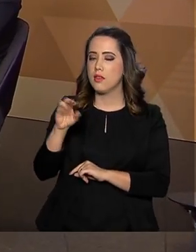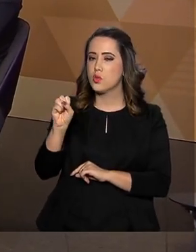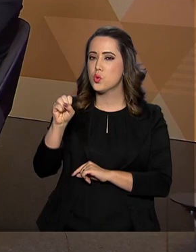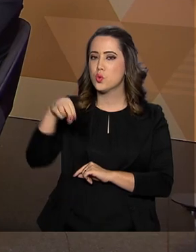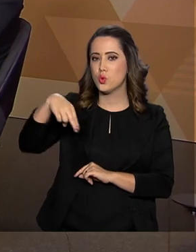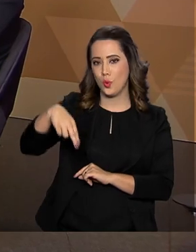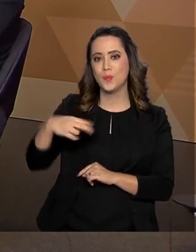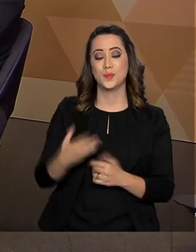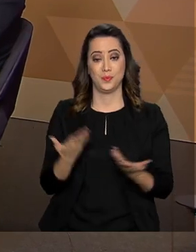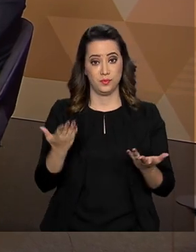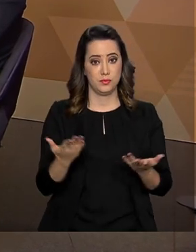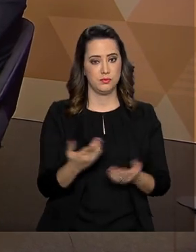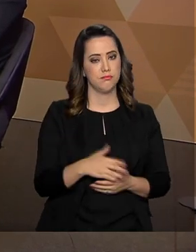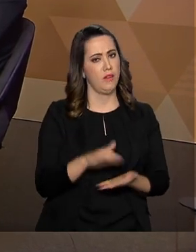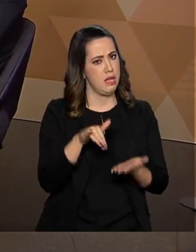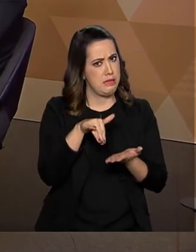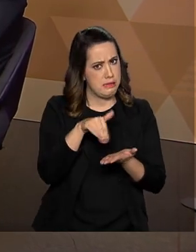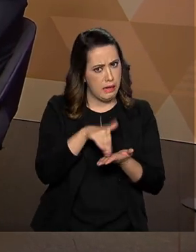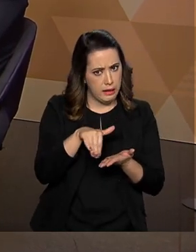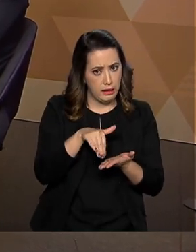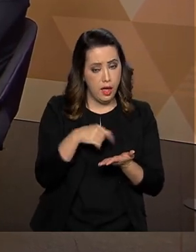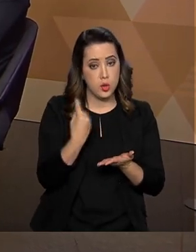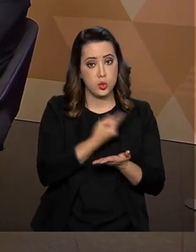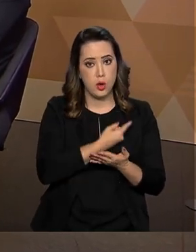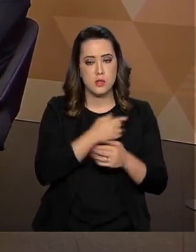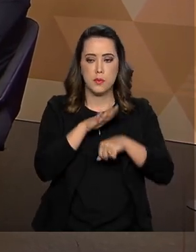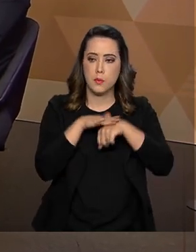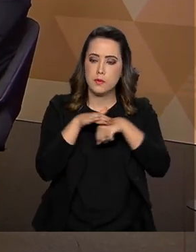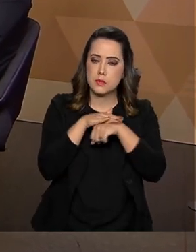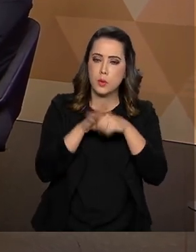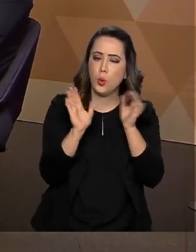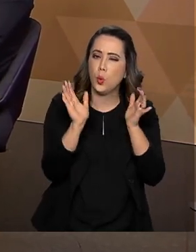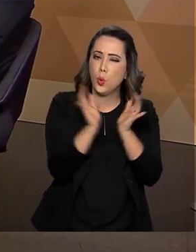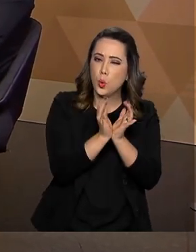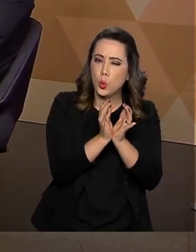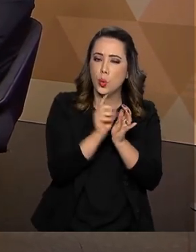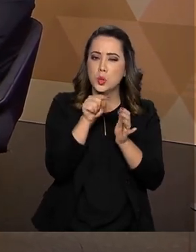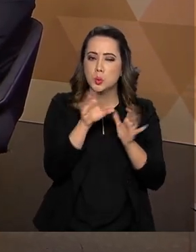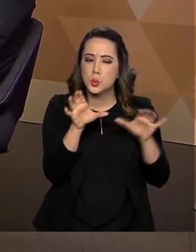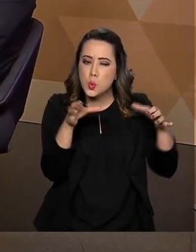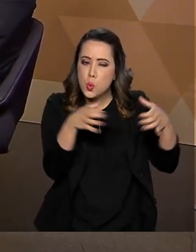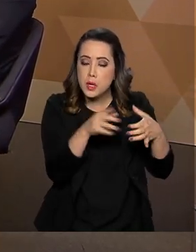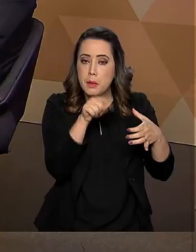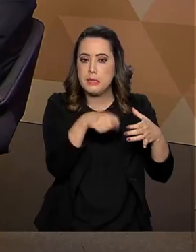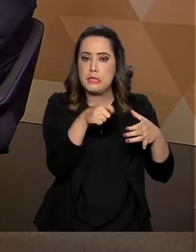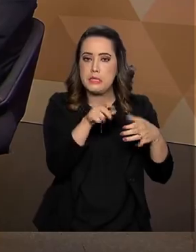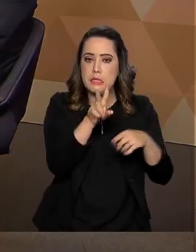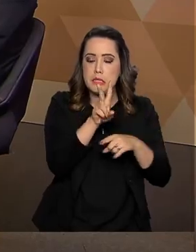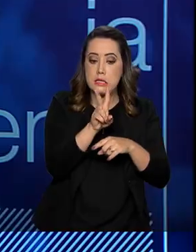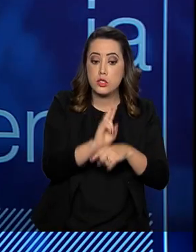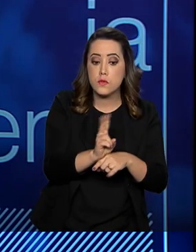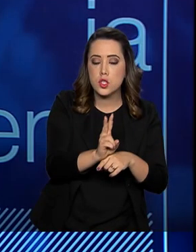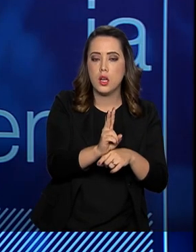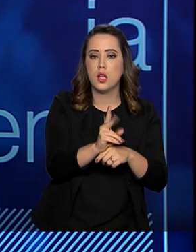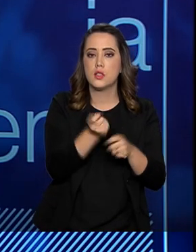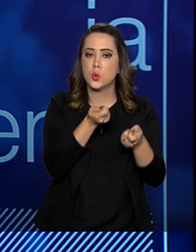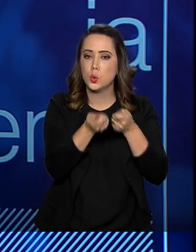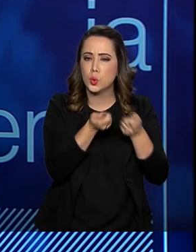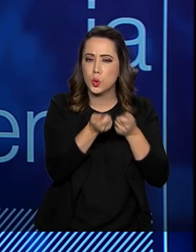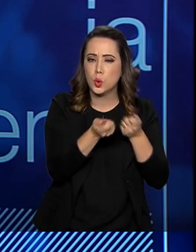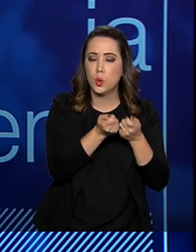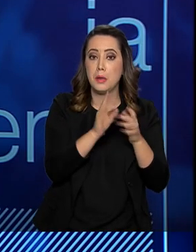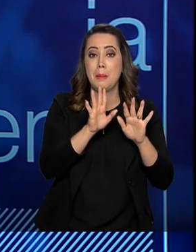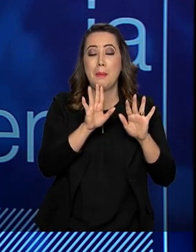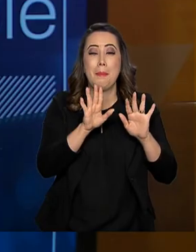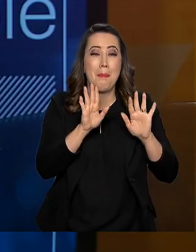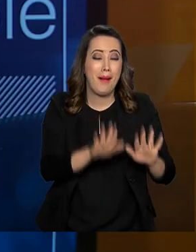Secretário, estamos falando de uma área que envolve prevenção, detecção, tratamento, tecnologia, mas tudo isso passa pelo ser